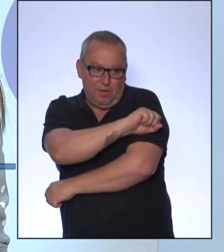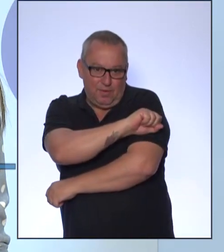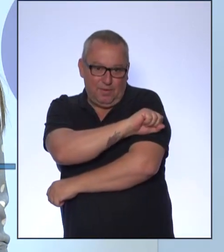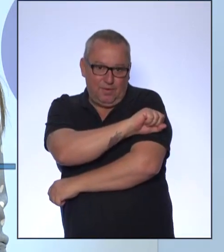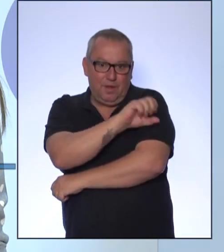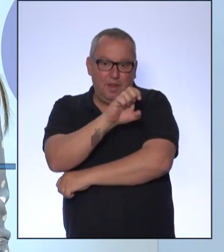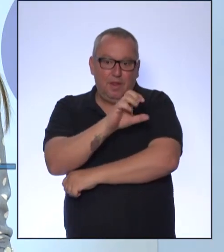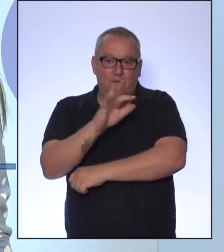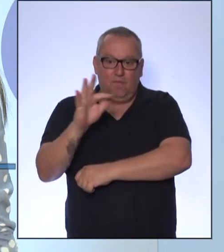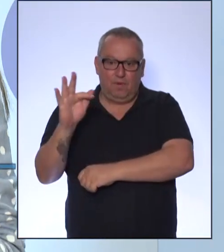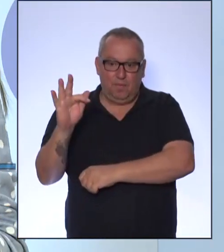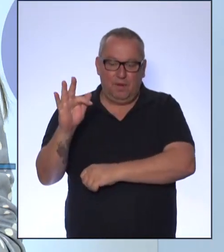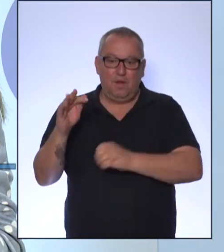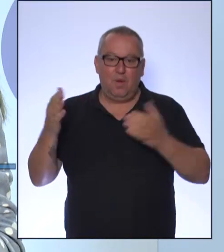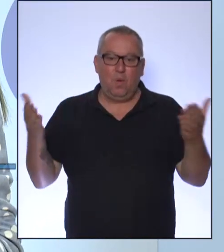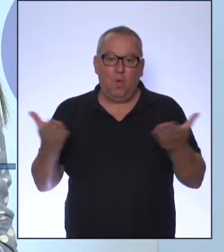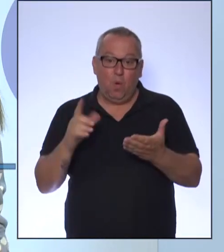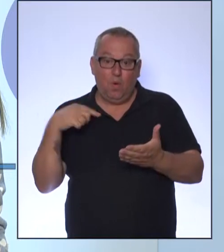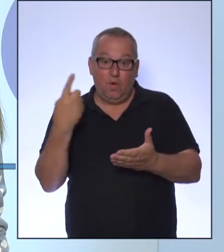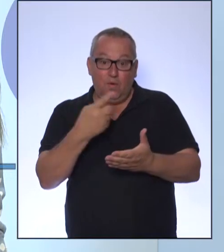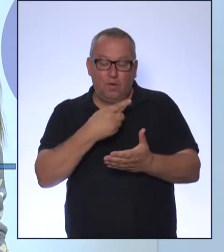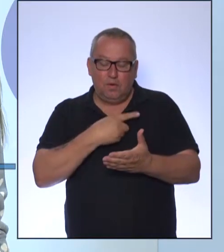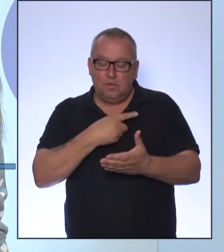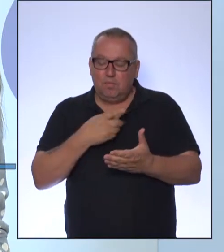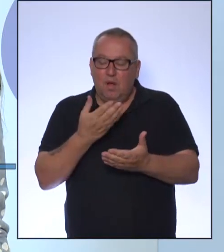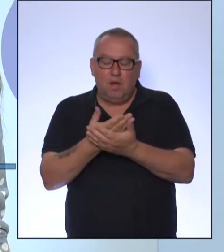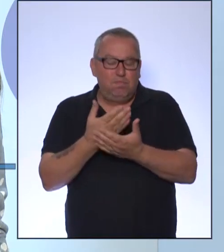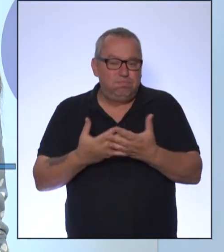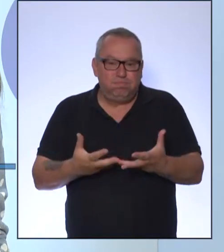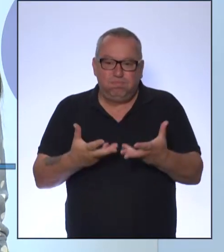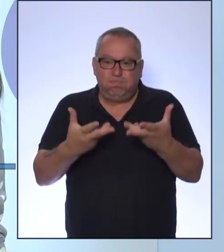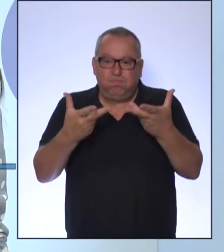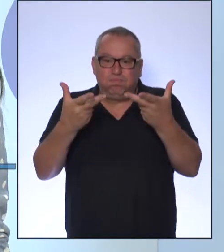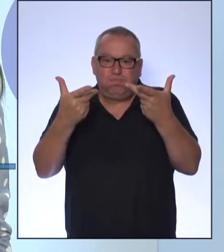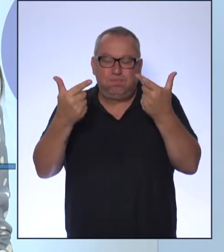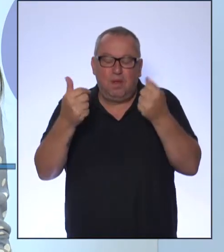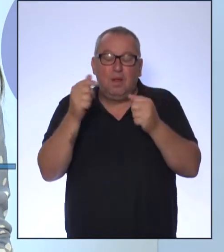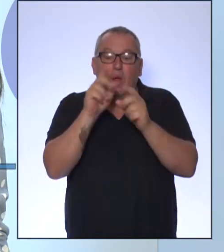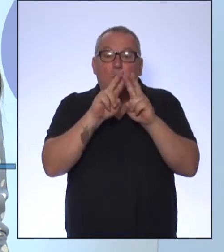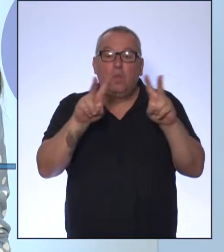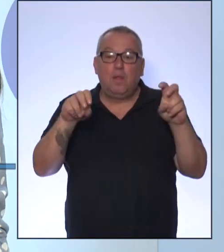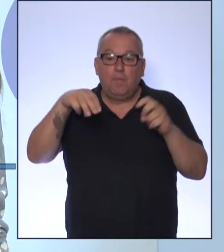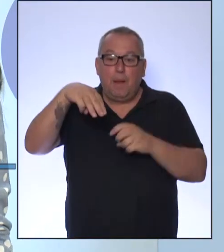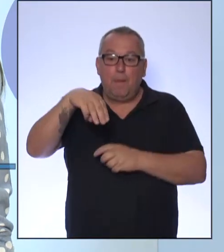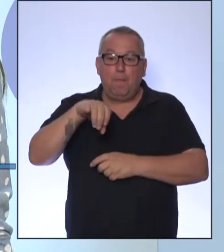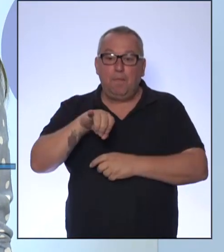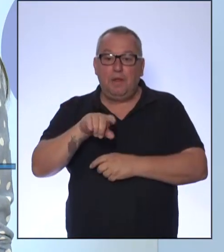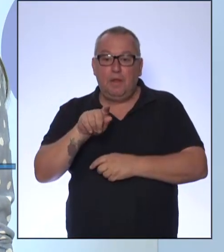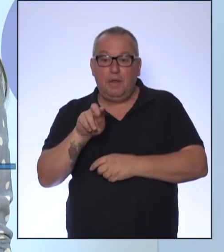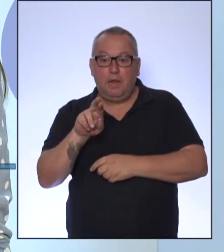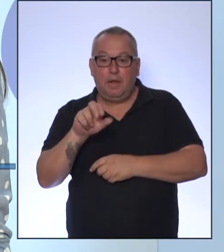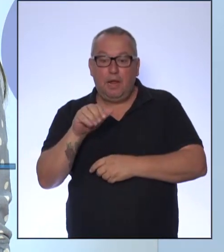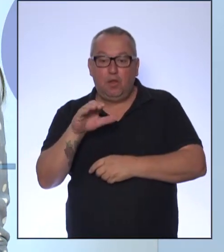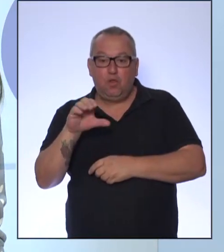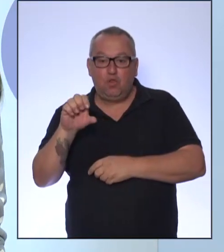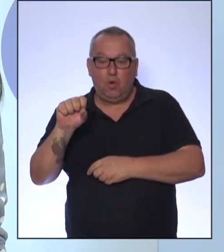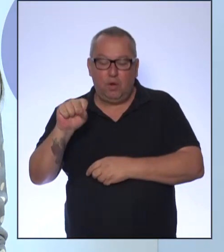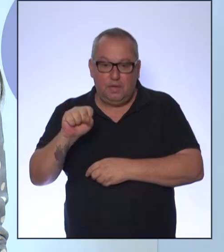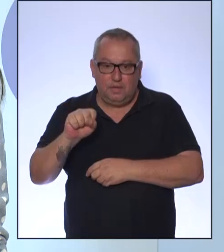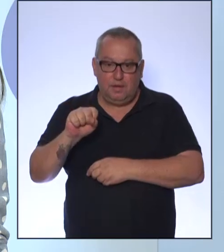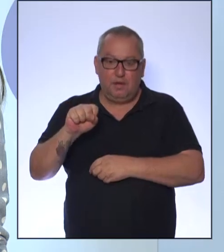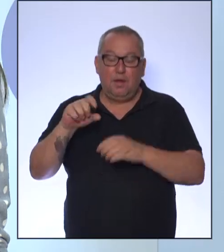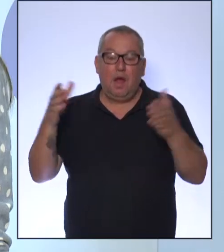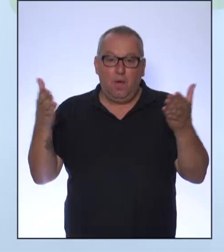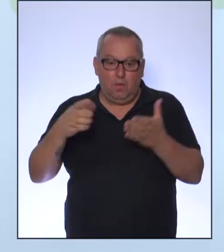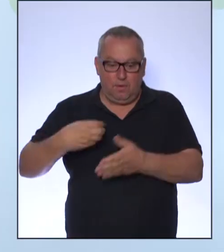Fundamental. Hoje nós vamos ter uma super aula sobre migrações, a primeira parte, parte 1. Estamos aqui hoje na presença da